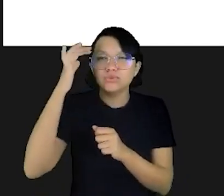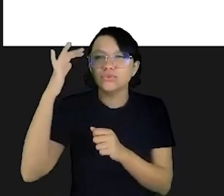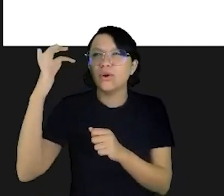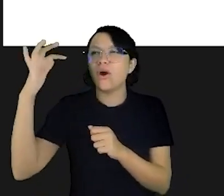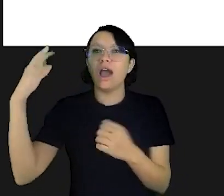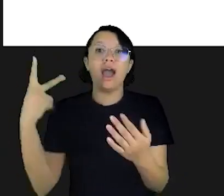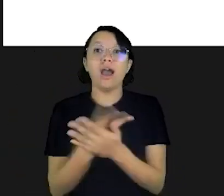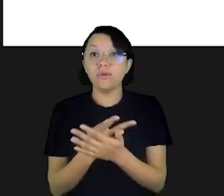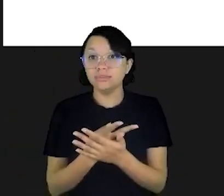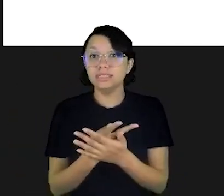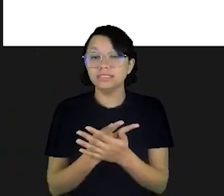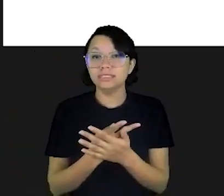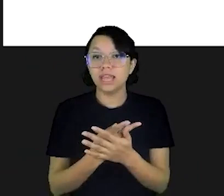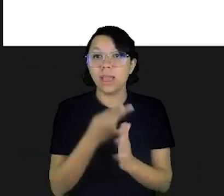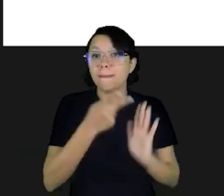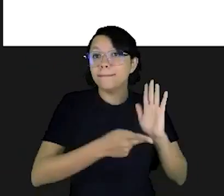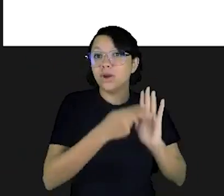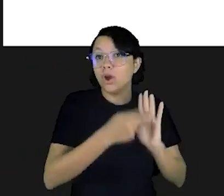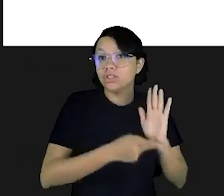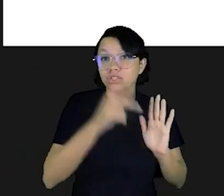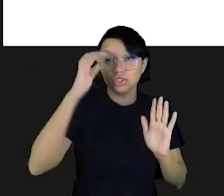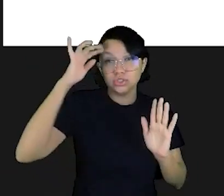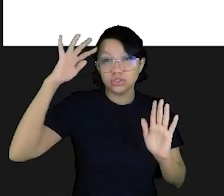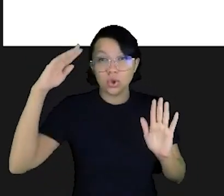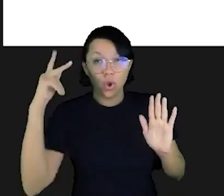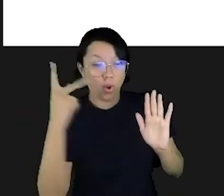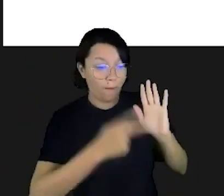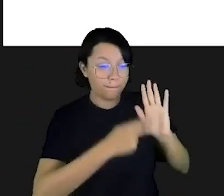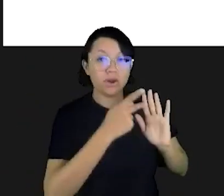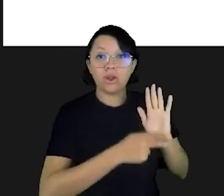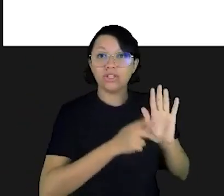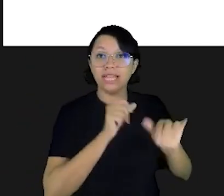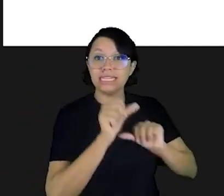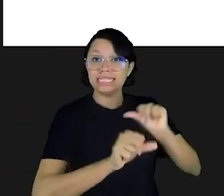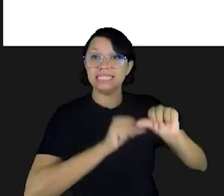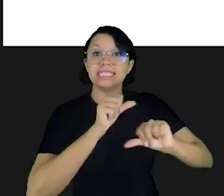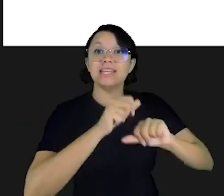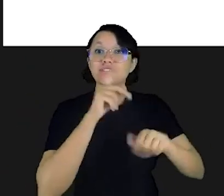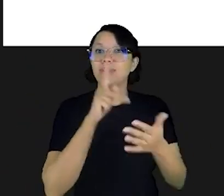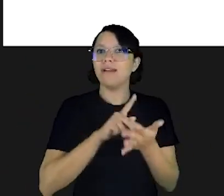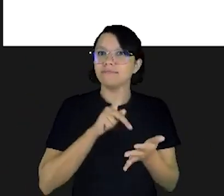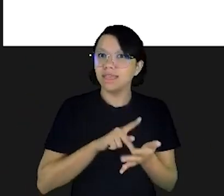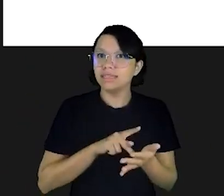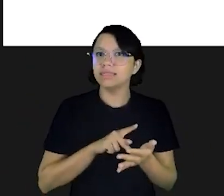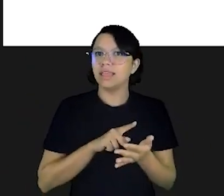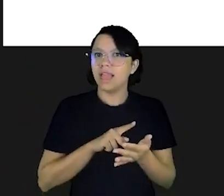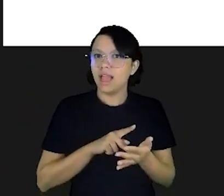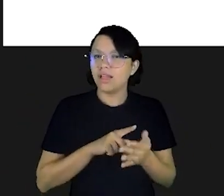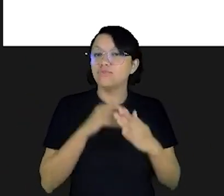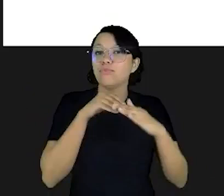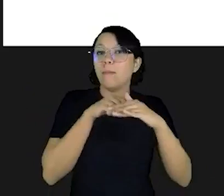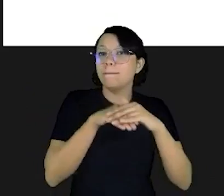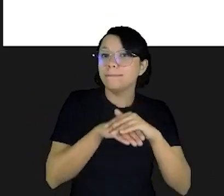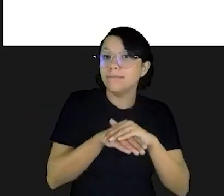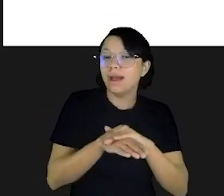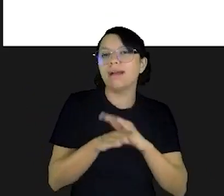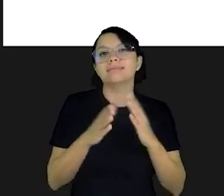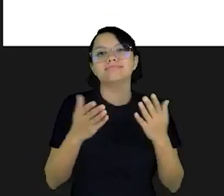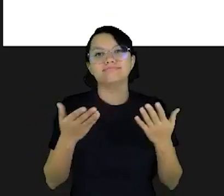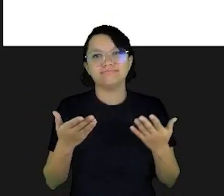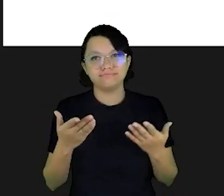transformar os seus sonhos em projetos e fazer com que esses sonhos se tornem realidade, poupando,